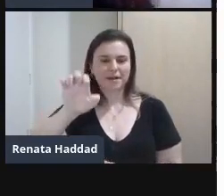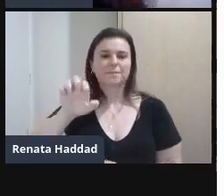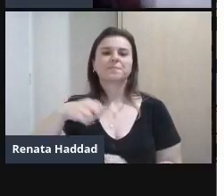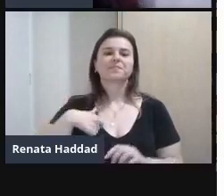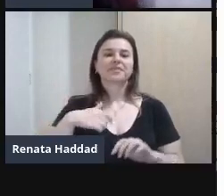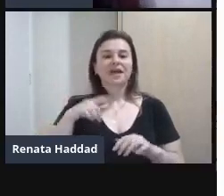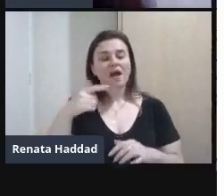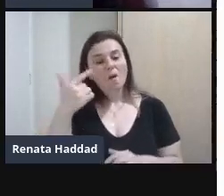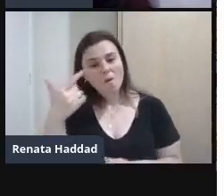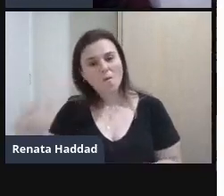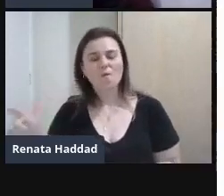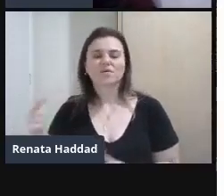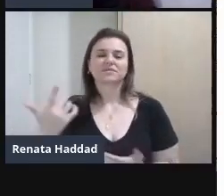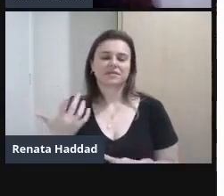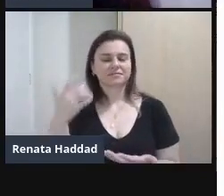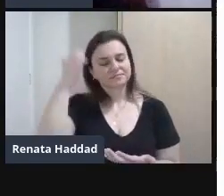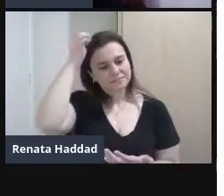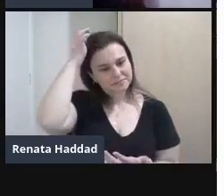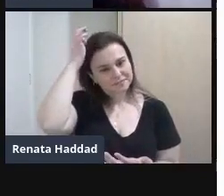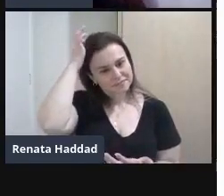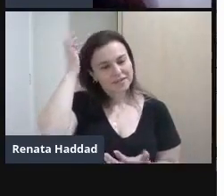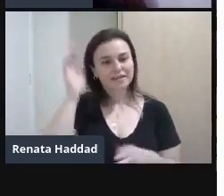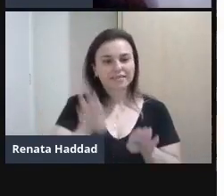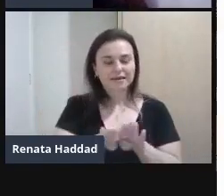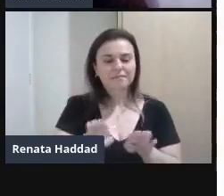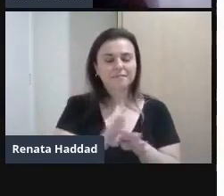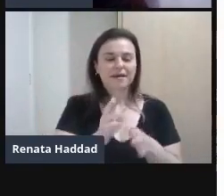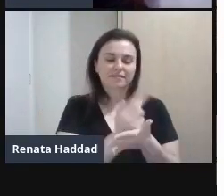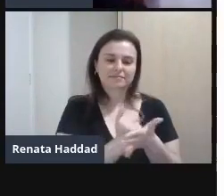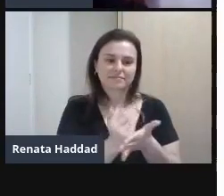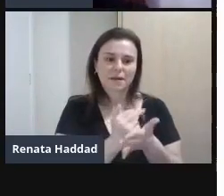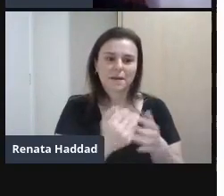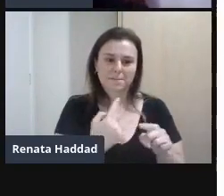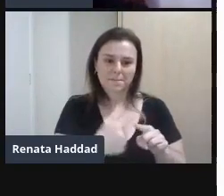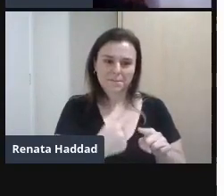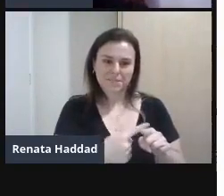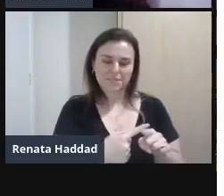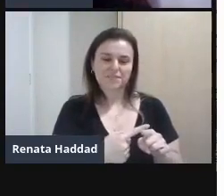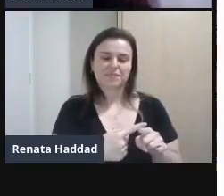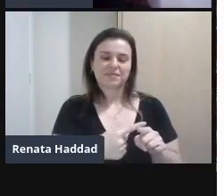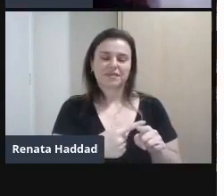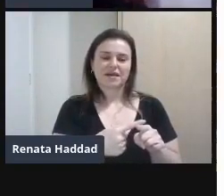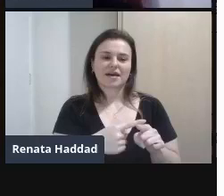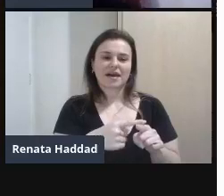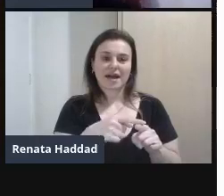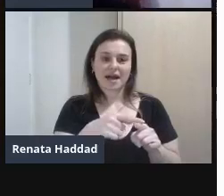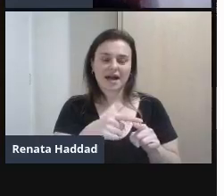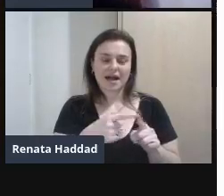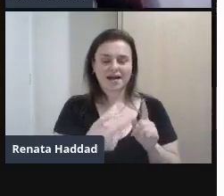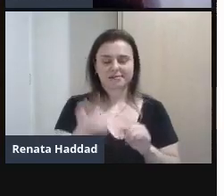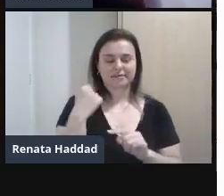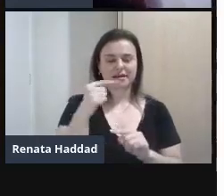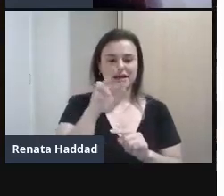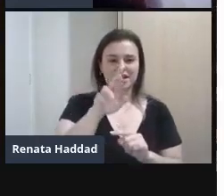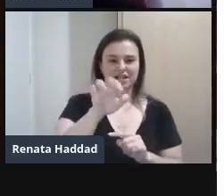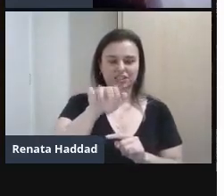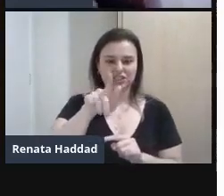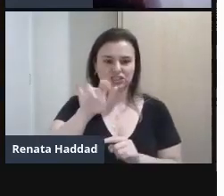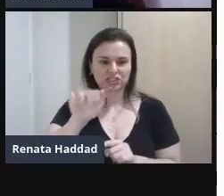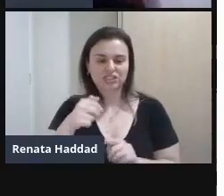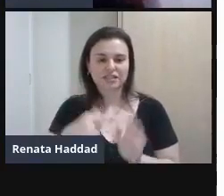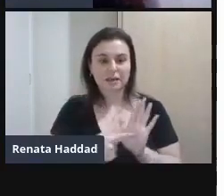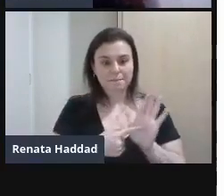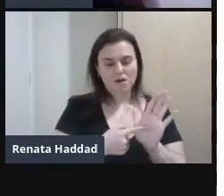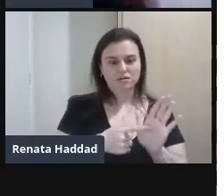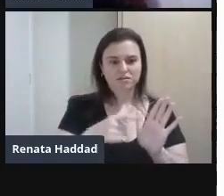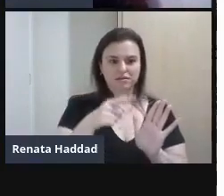conceitual Assim como a Regina Mais ainda A Regina Silveira Traz as suas produções Traz esse trabalho Do claro e